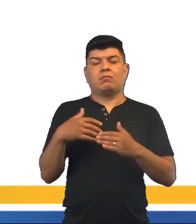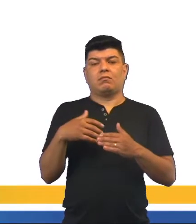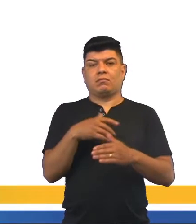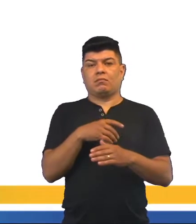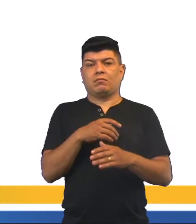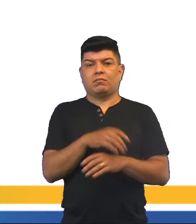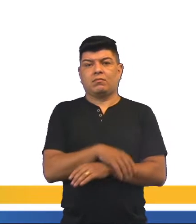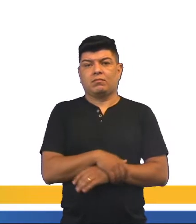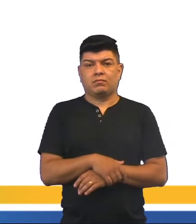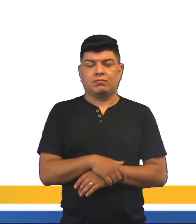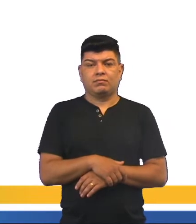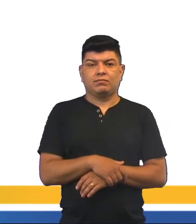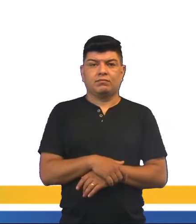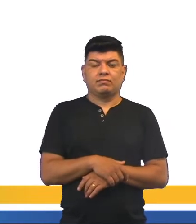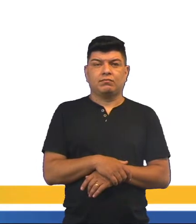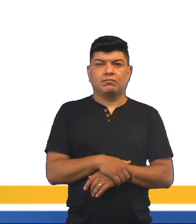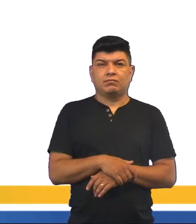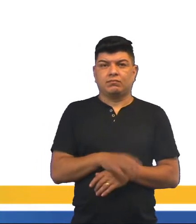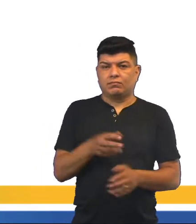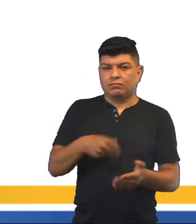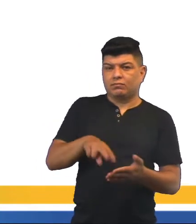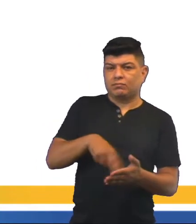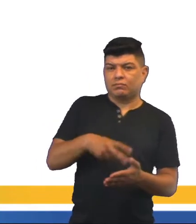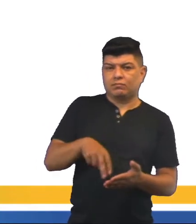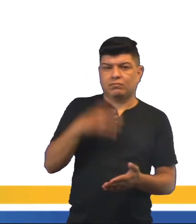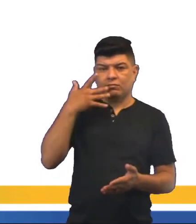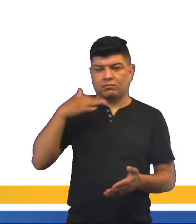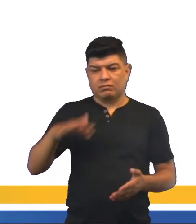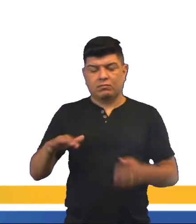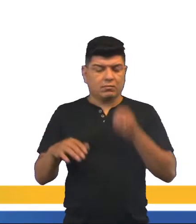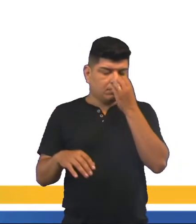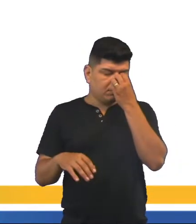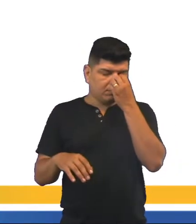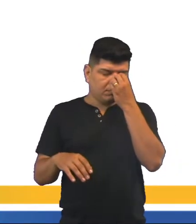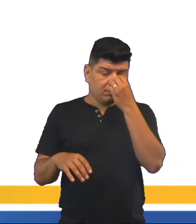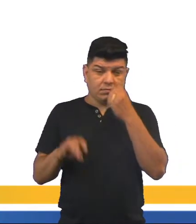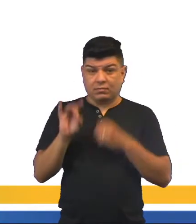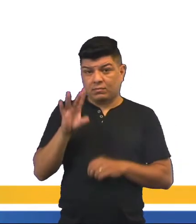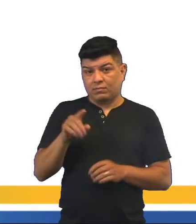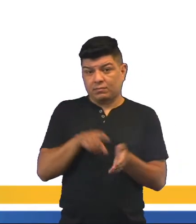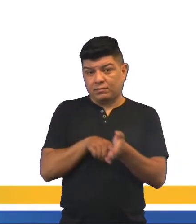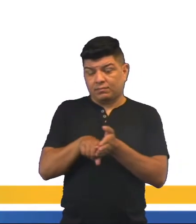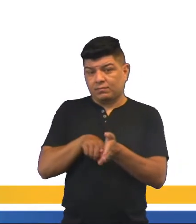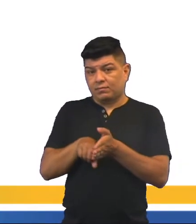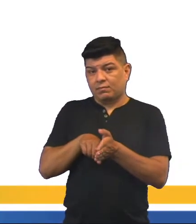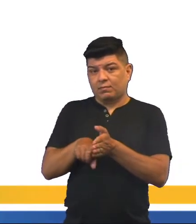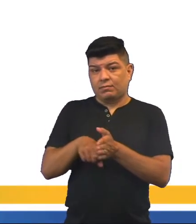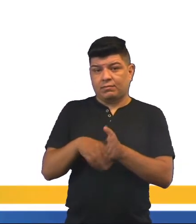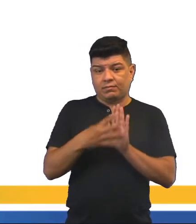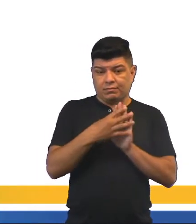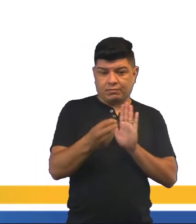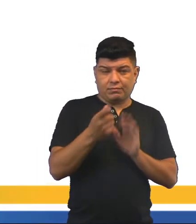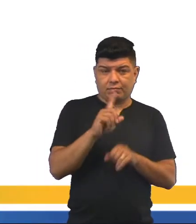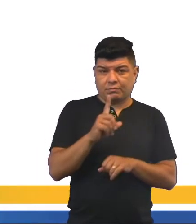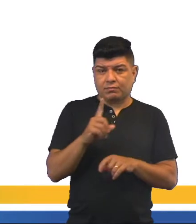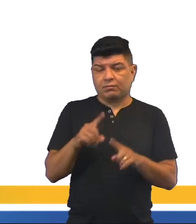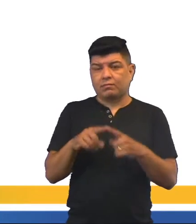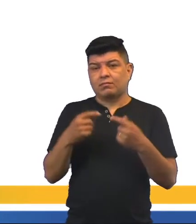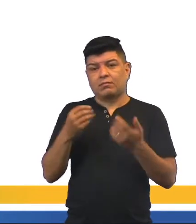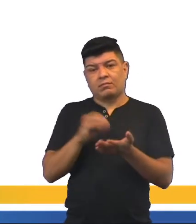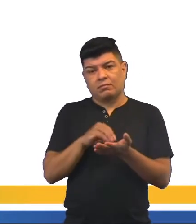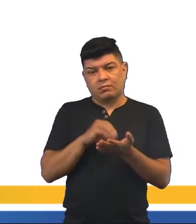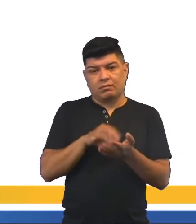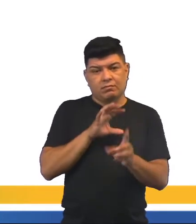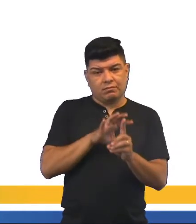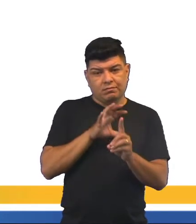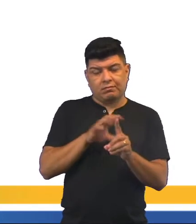da dança e das crianças. Não é apenas a pesquisa para a criação coreográfica, que carece de